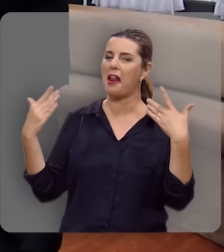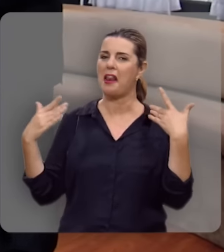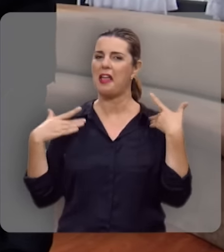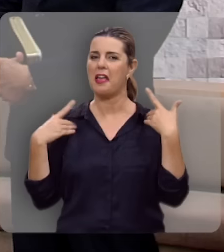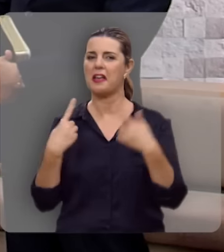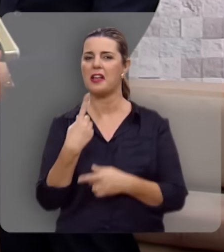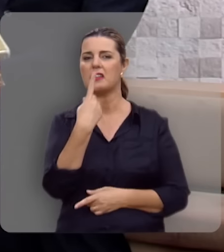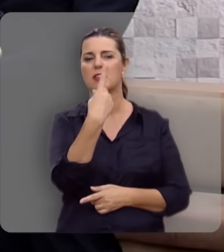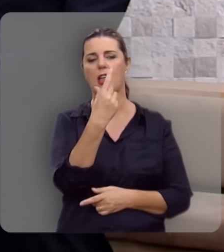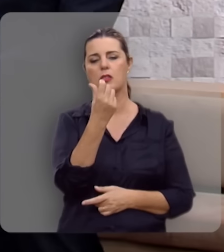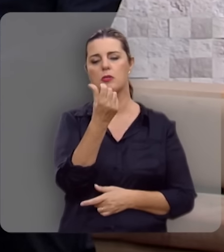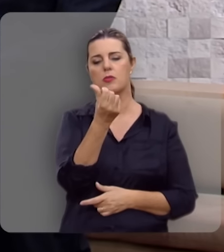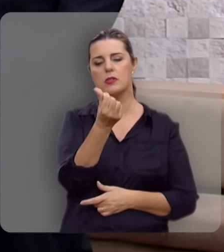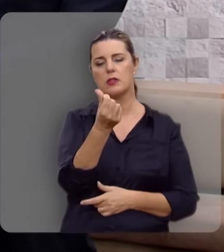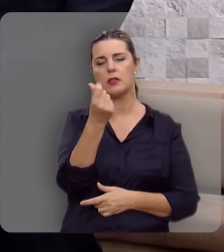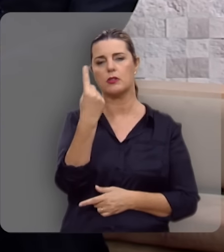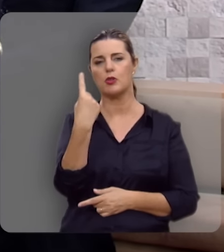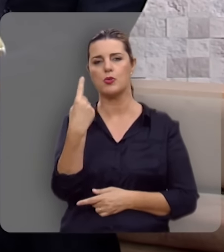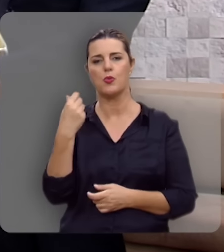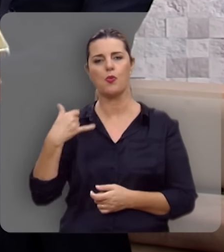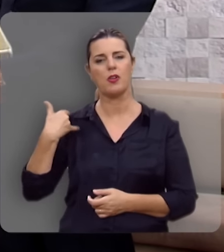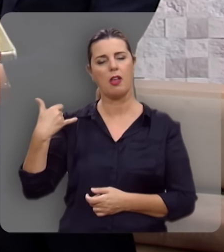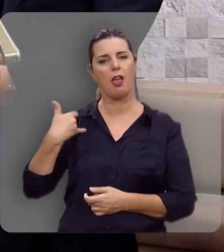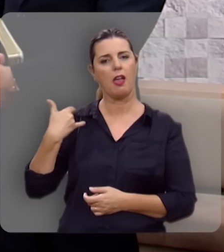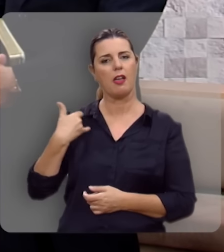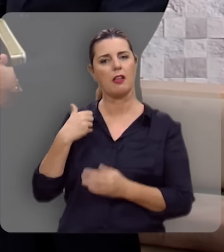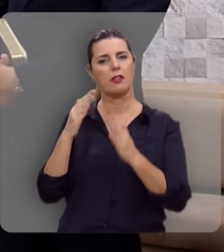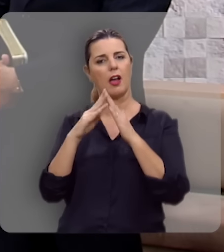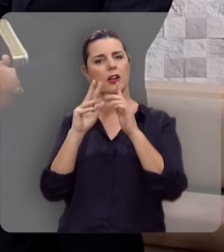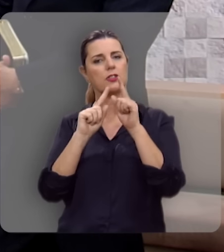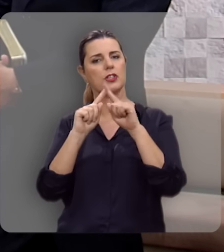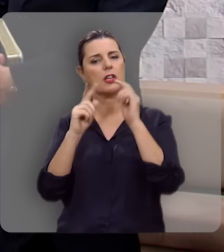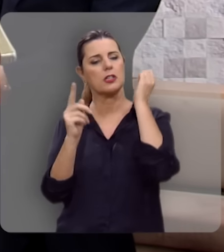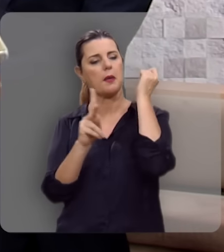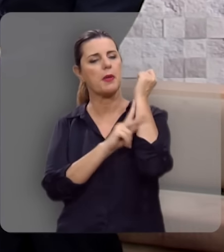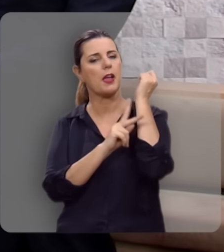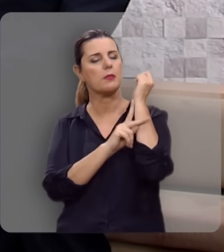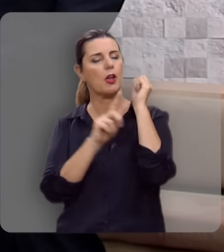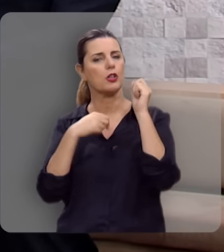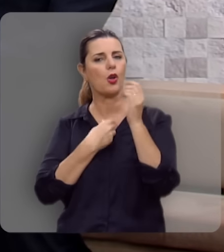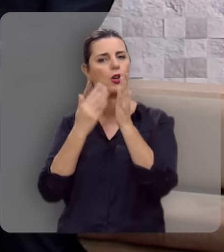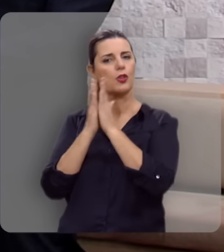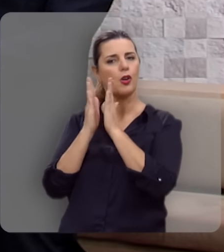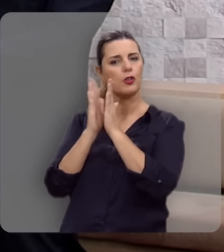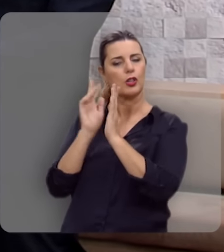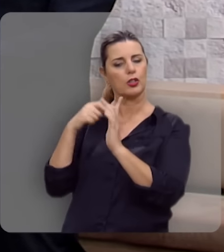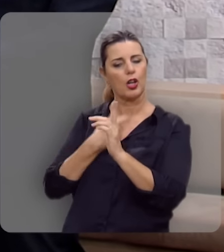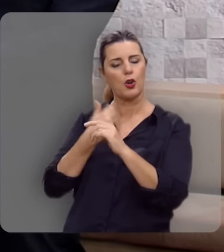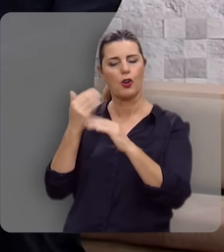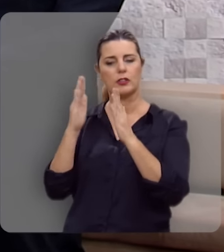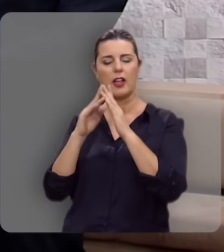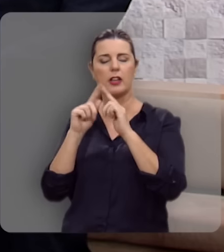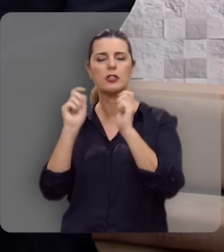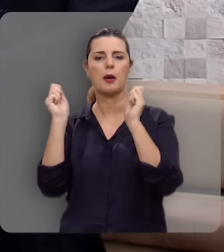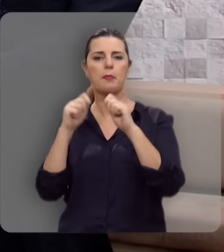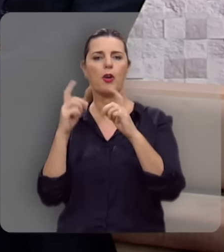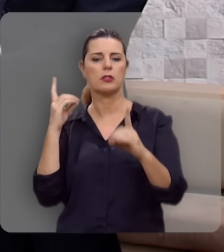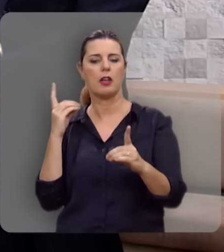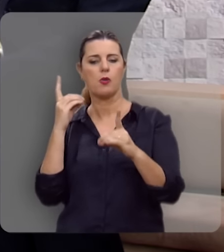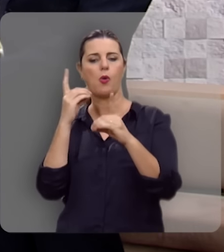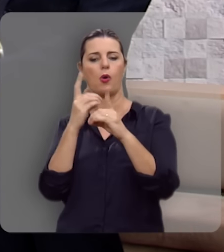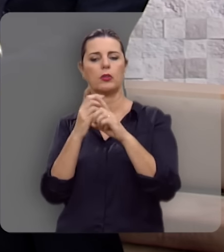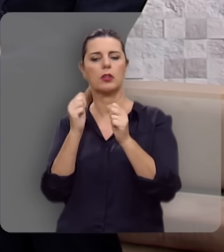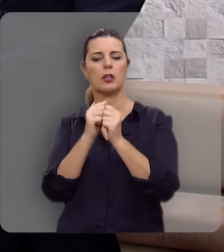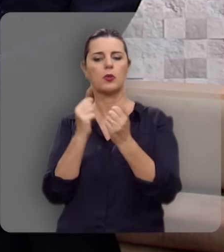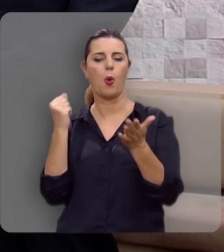pelos 161 anos da Igreja Presbiteriana do Brasil e essa é de fato a nossa oração, que a nossa igreja possa ser